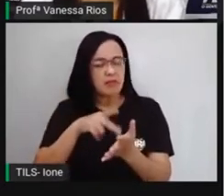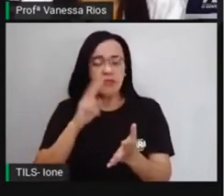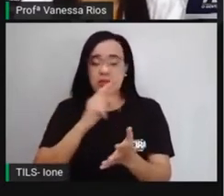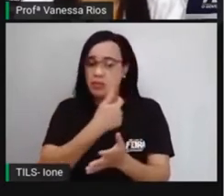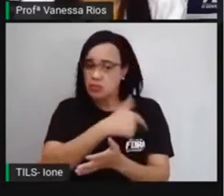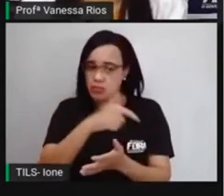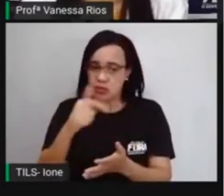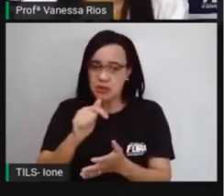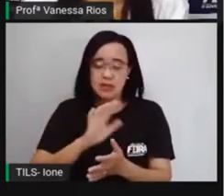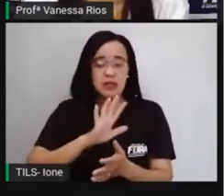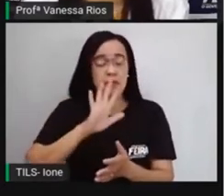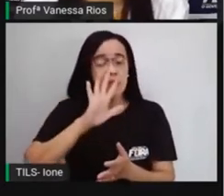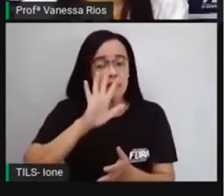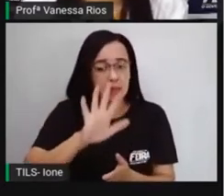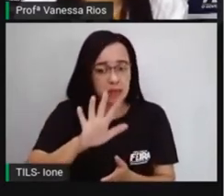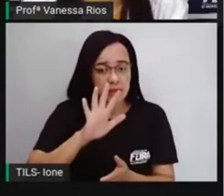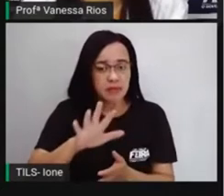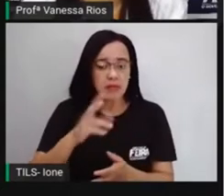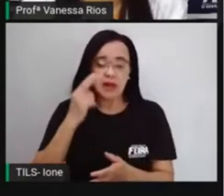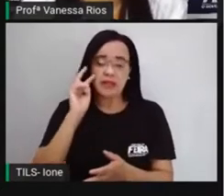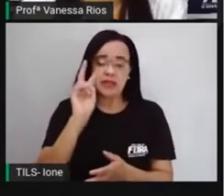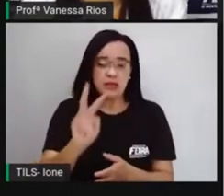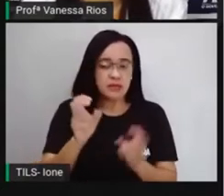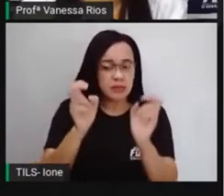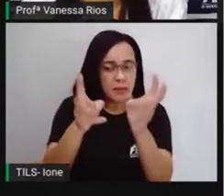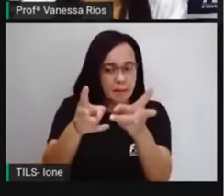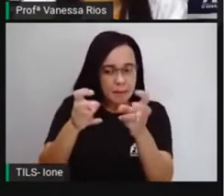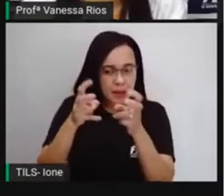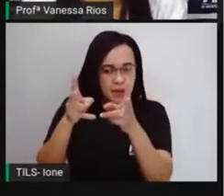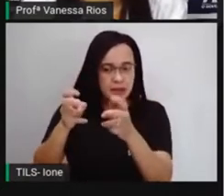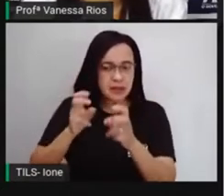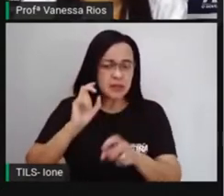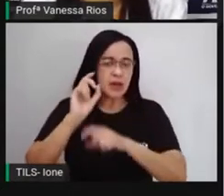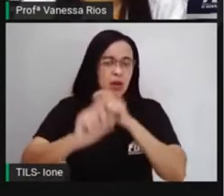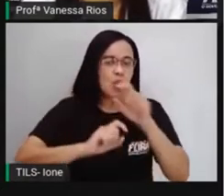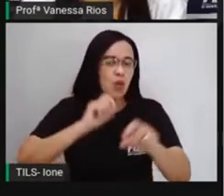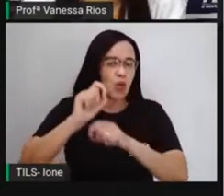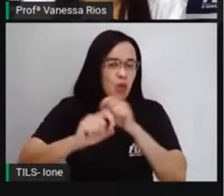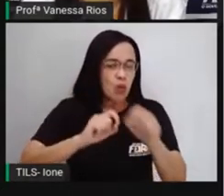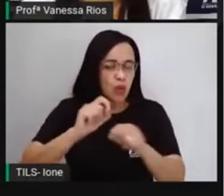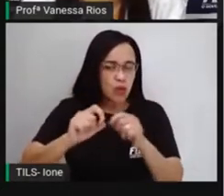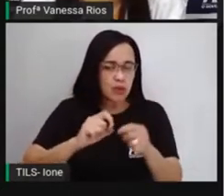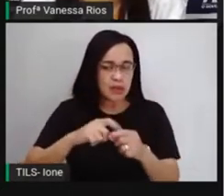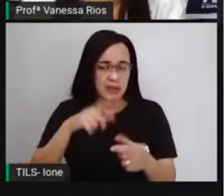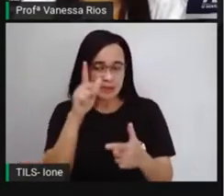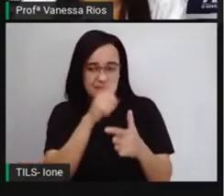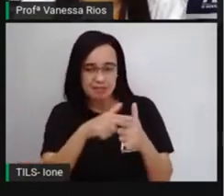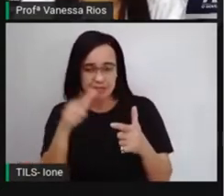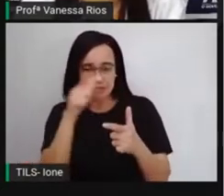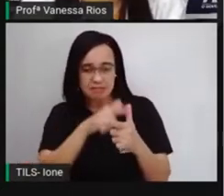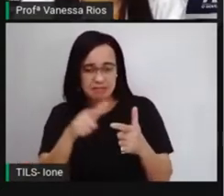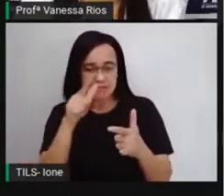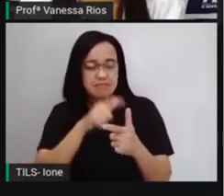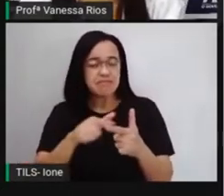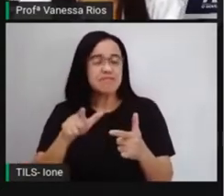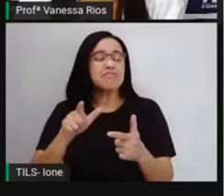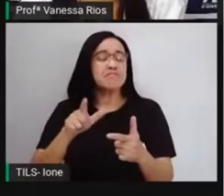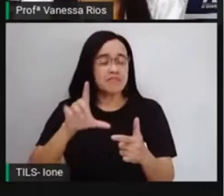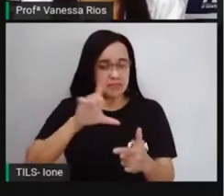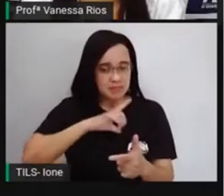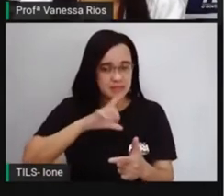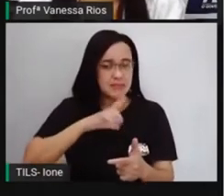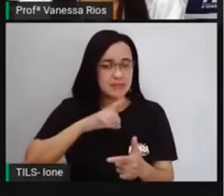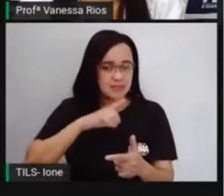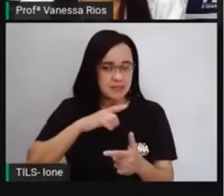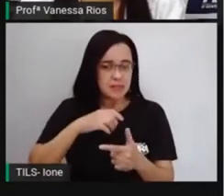complicações esse processo trouxe para a vida das pessoas, refletindo no que elas vivem aí até